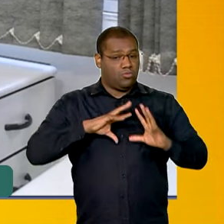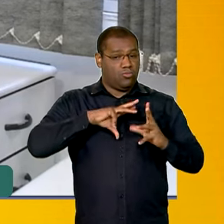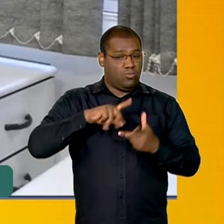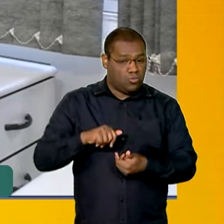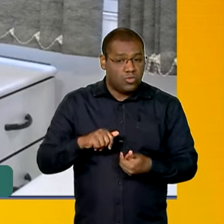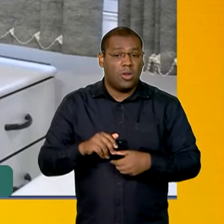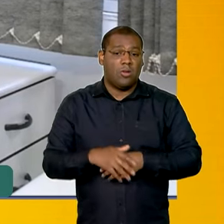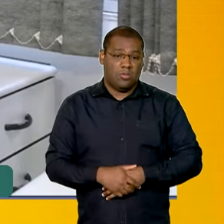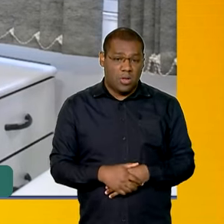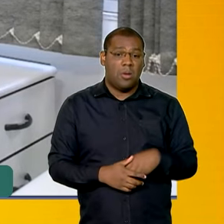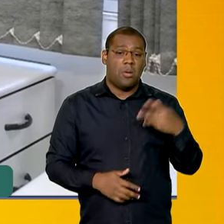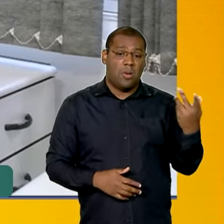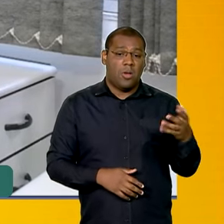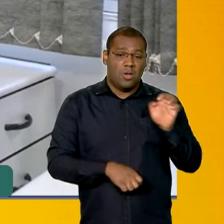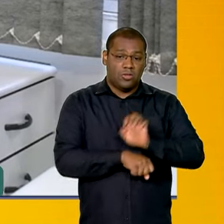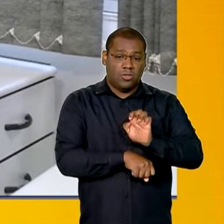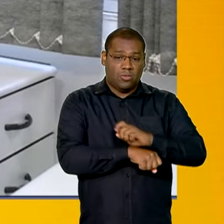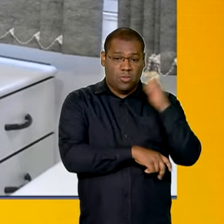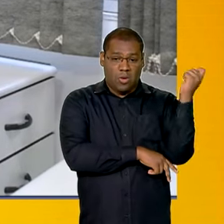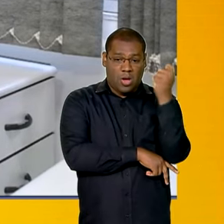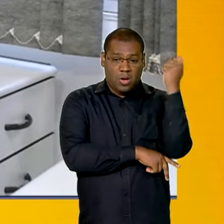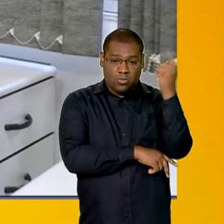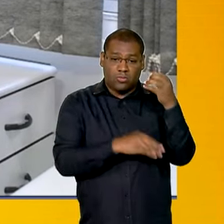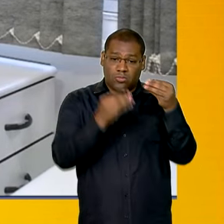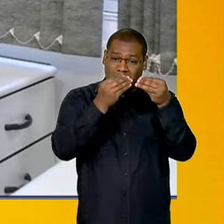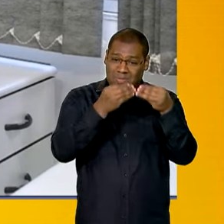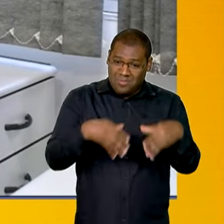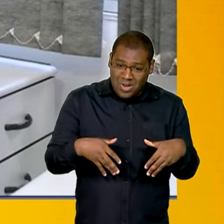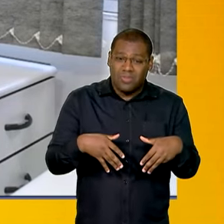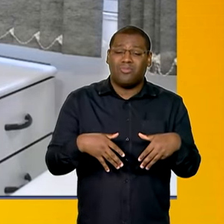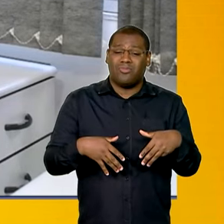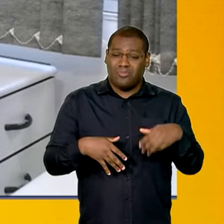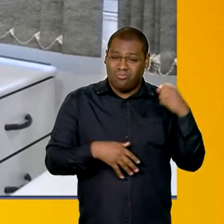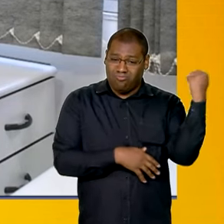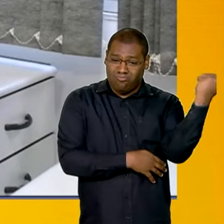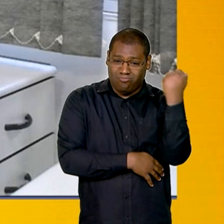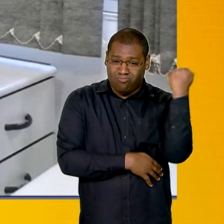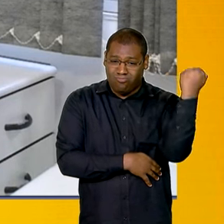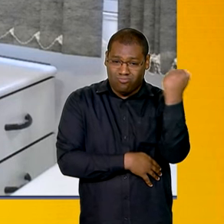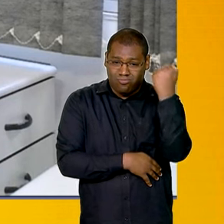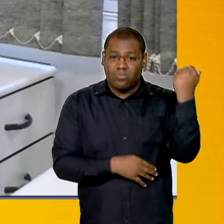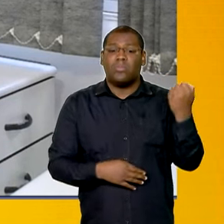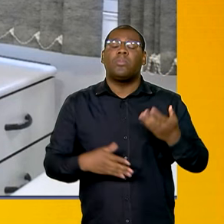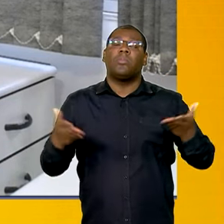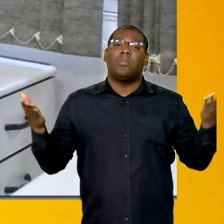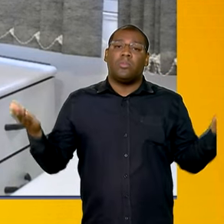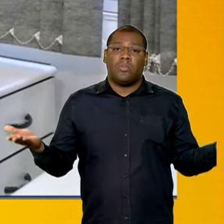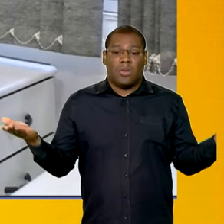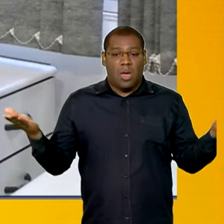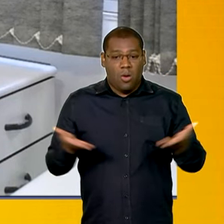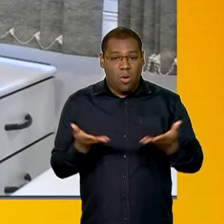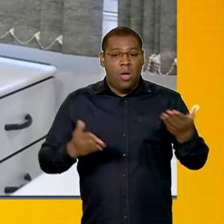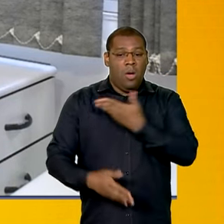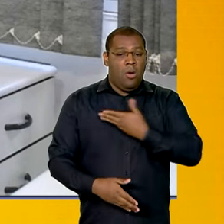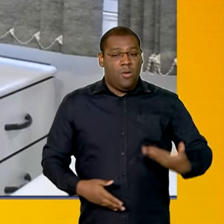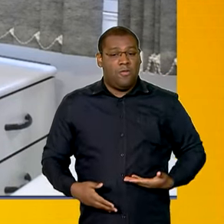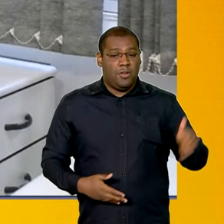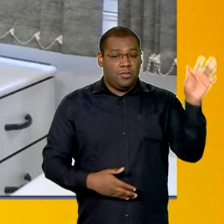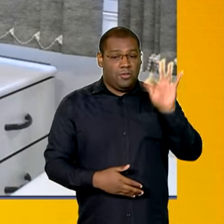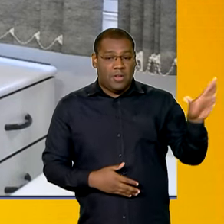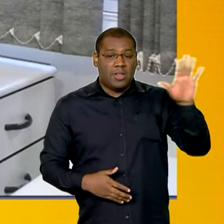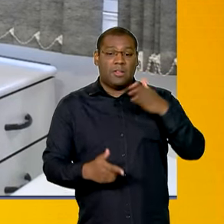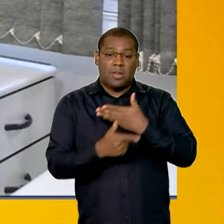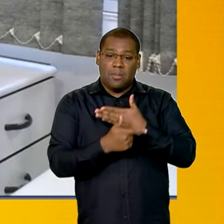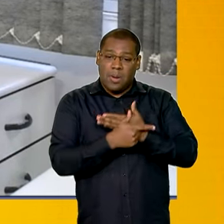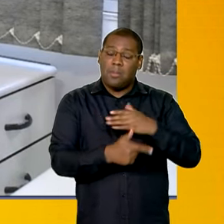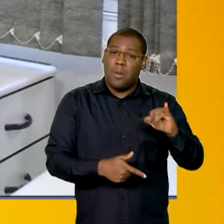O investimento do governo federal, nesse momento, ele é extremamente importante, tanto na parte da contenção de